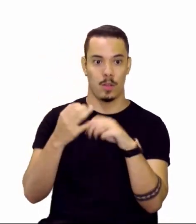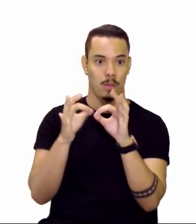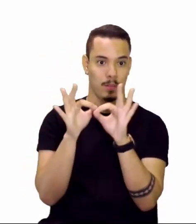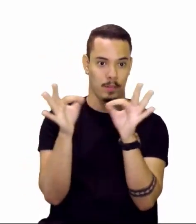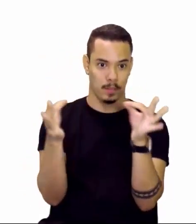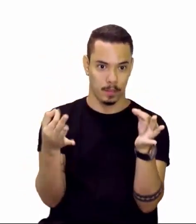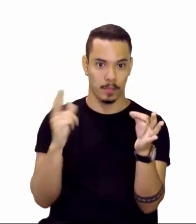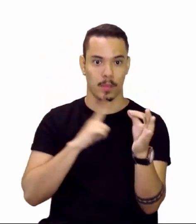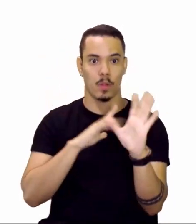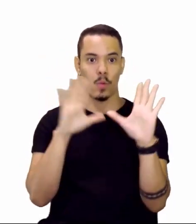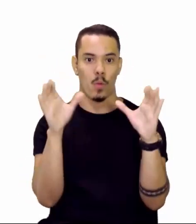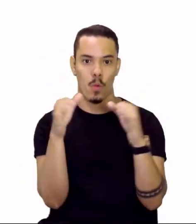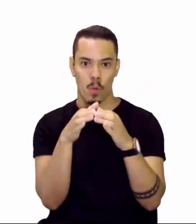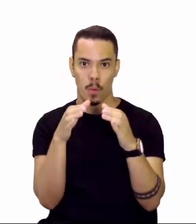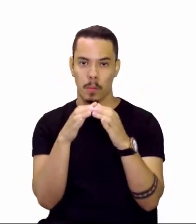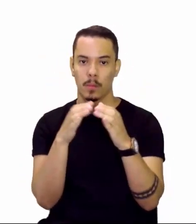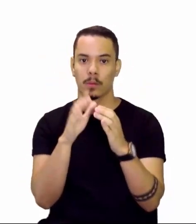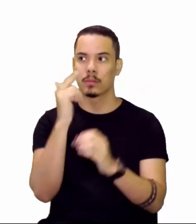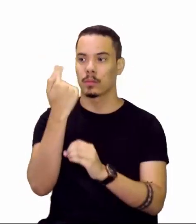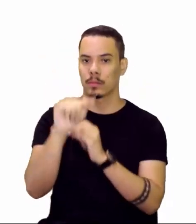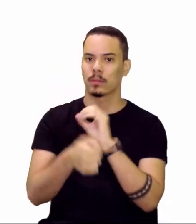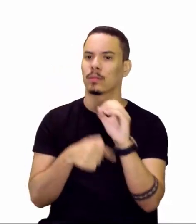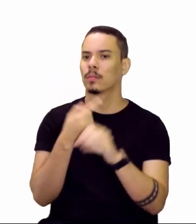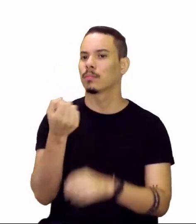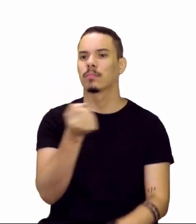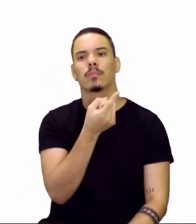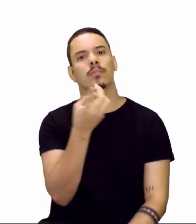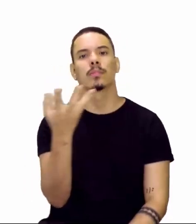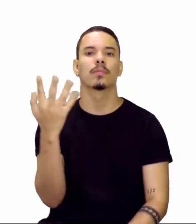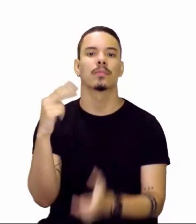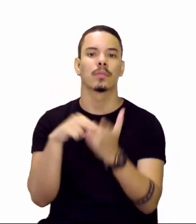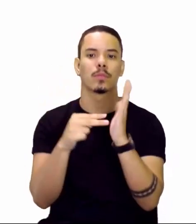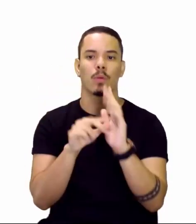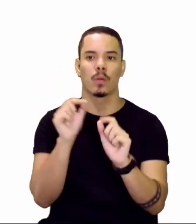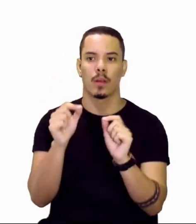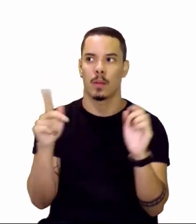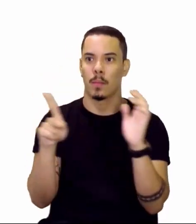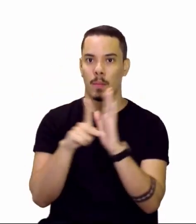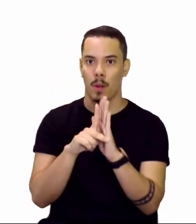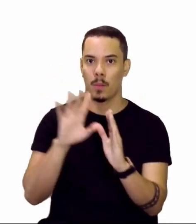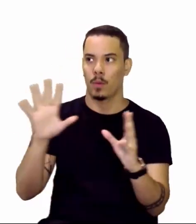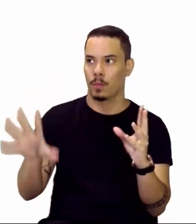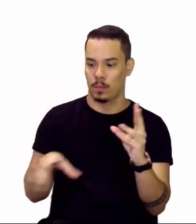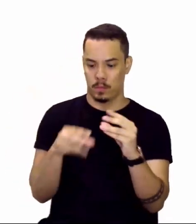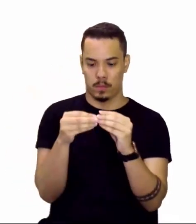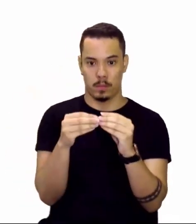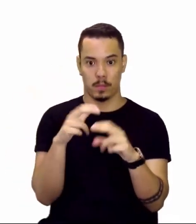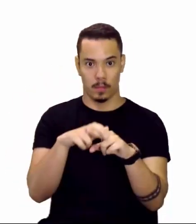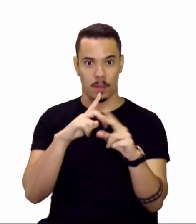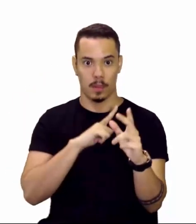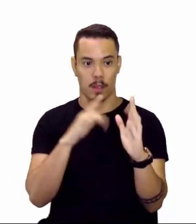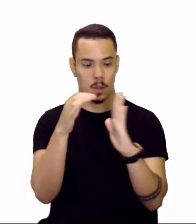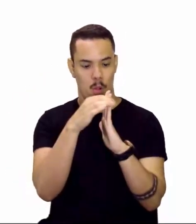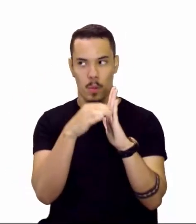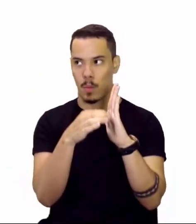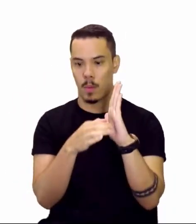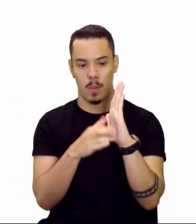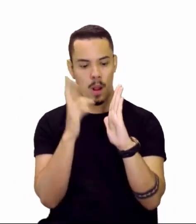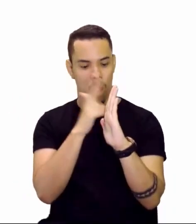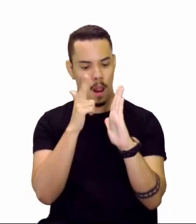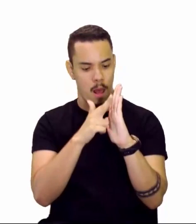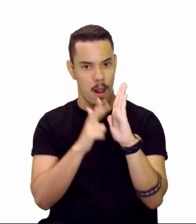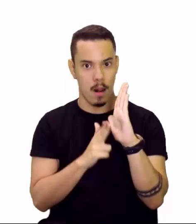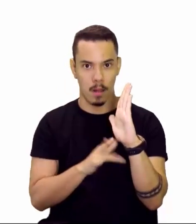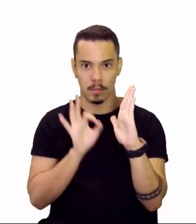fala grupo de átomos, nós estamos falando dos íons compostos. Por isso que tem essas classificações,